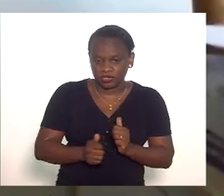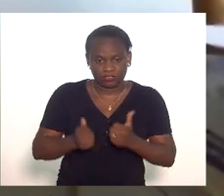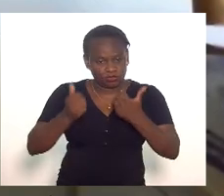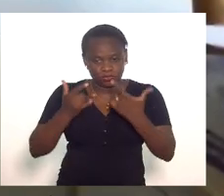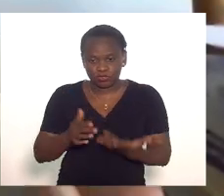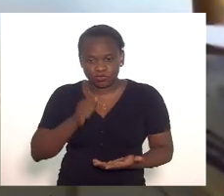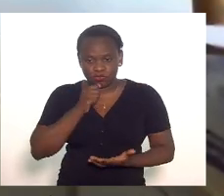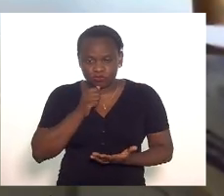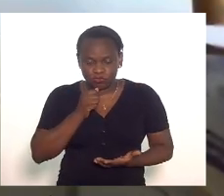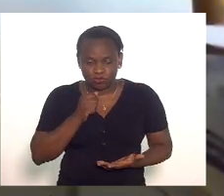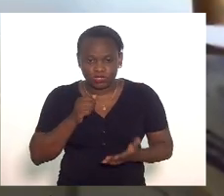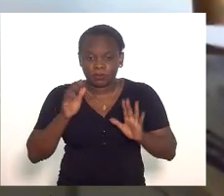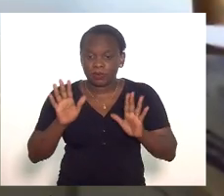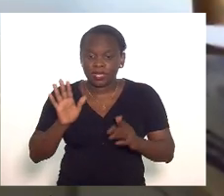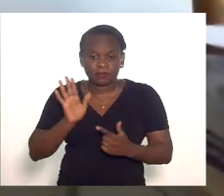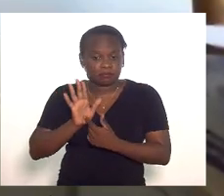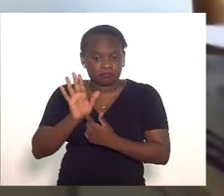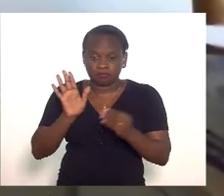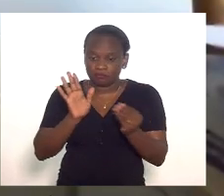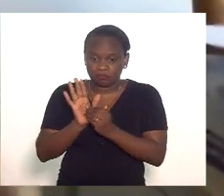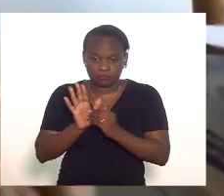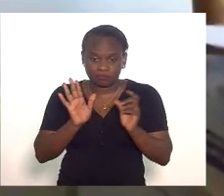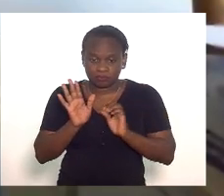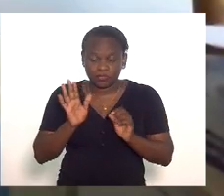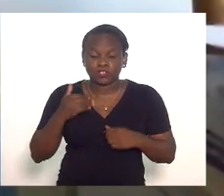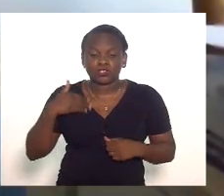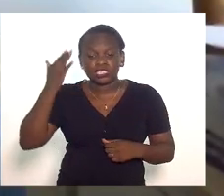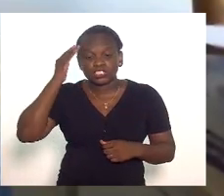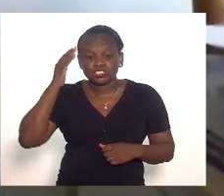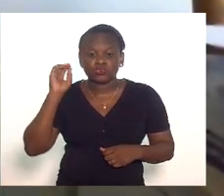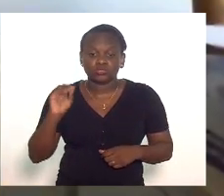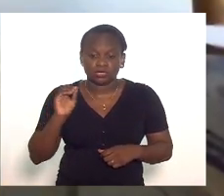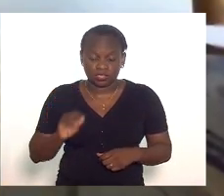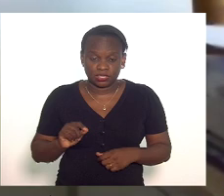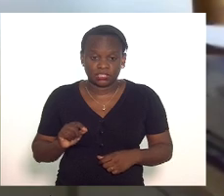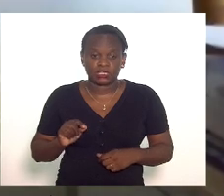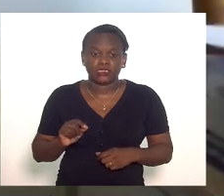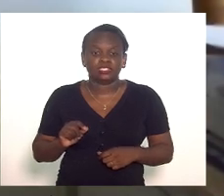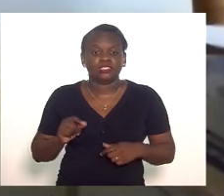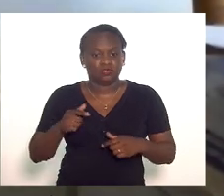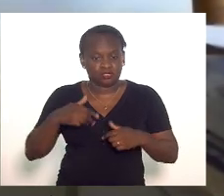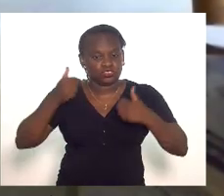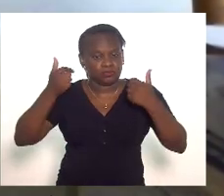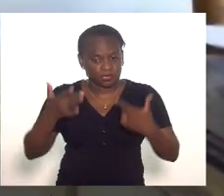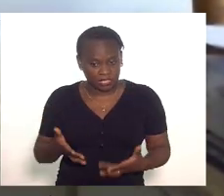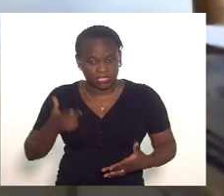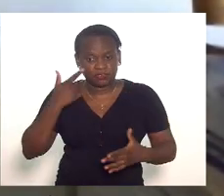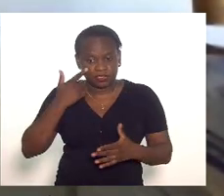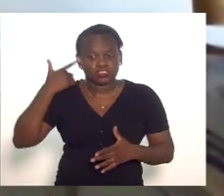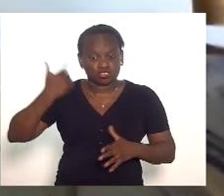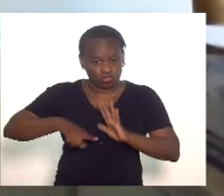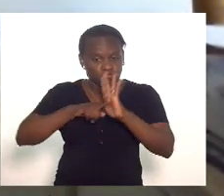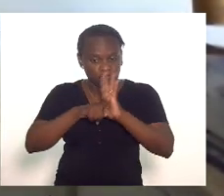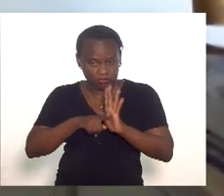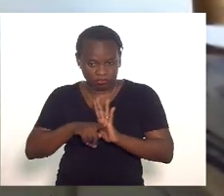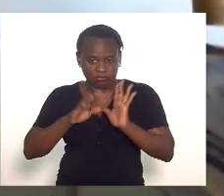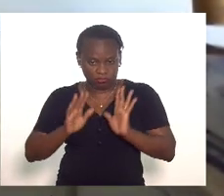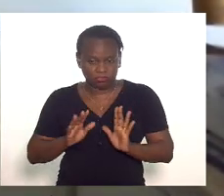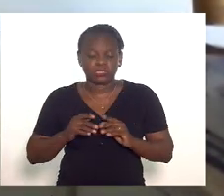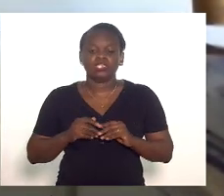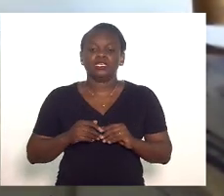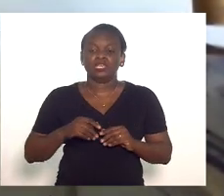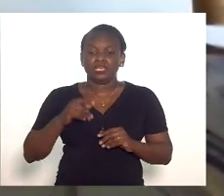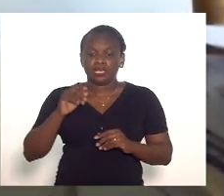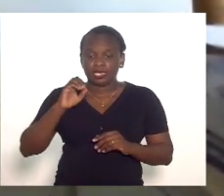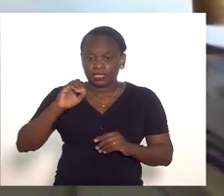se não explicitou eu entendi e vou verificar com mais profundidade que